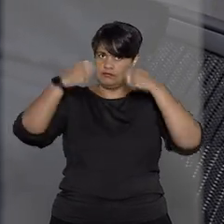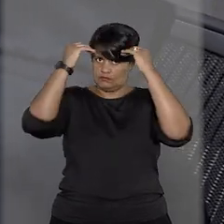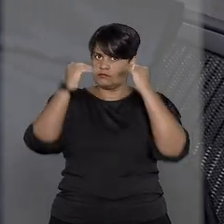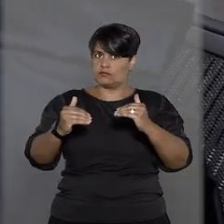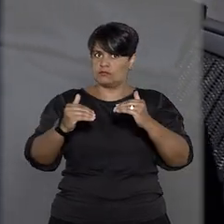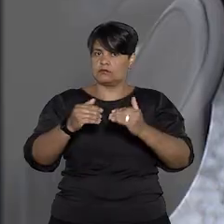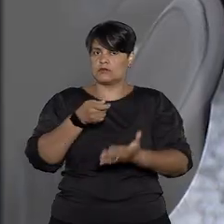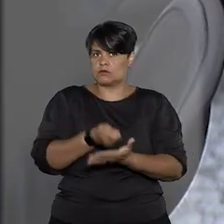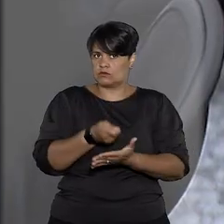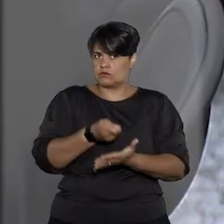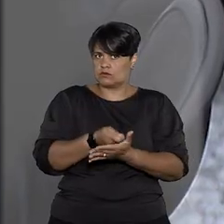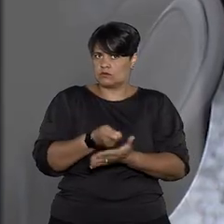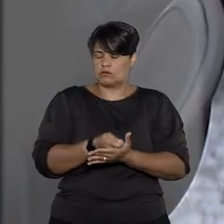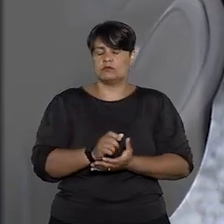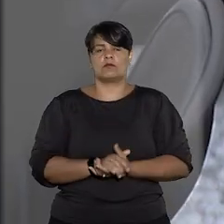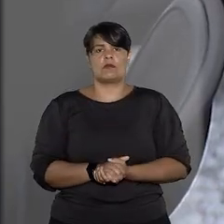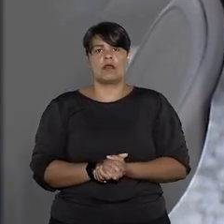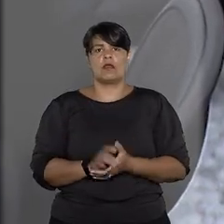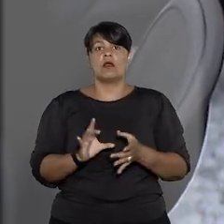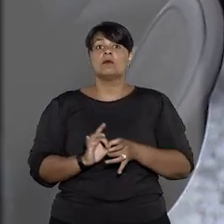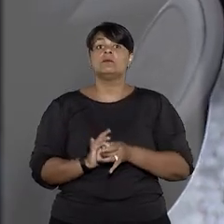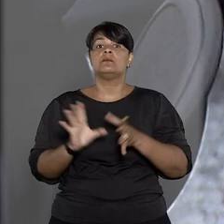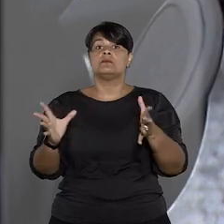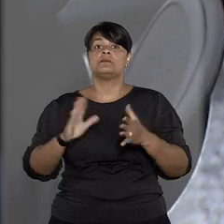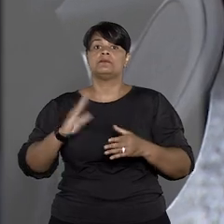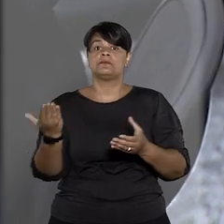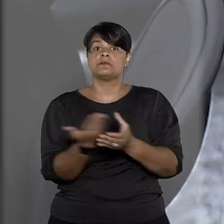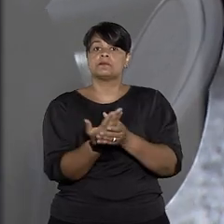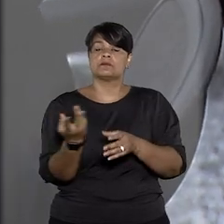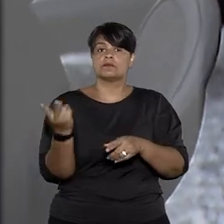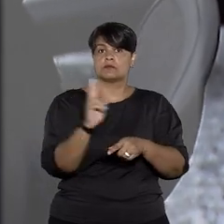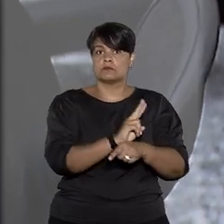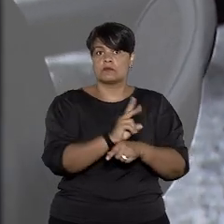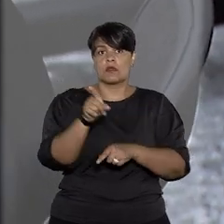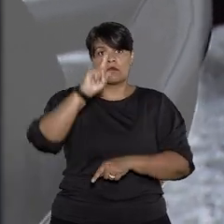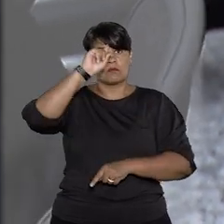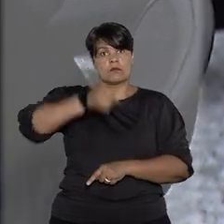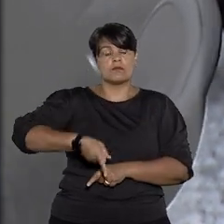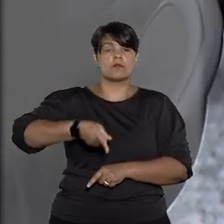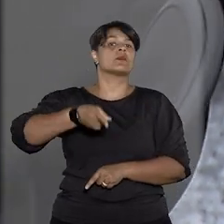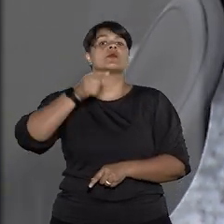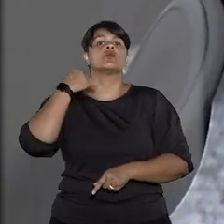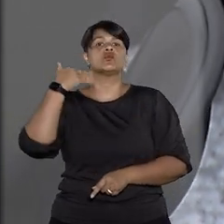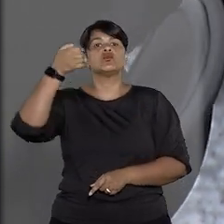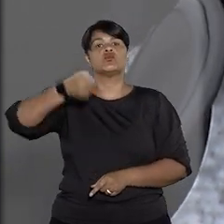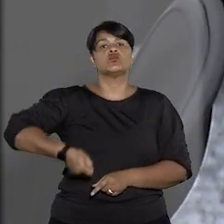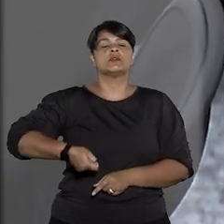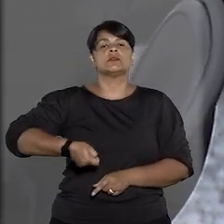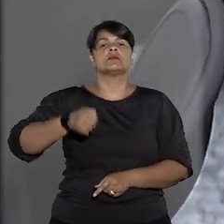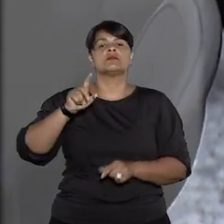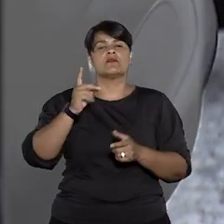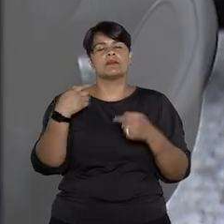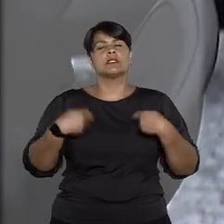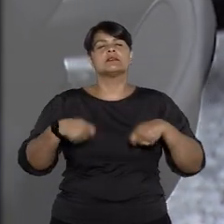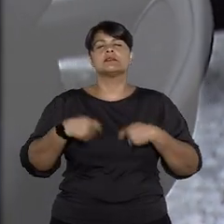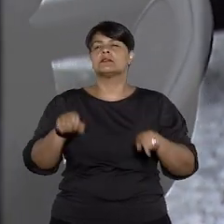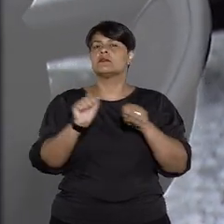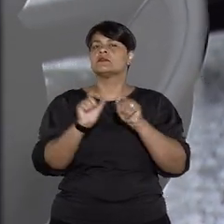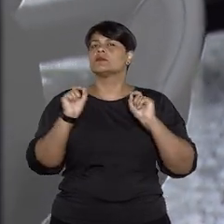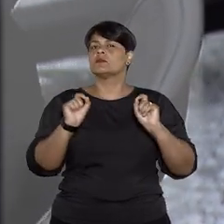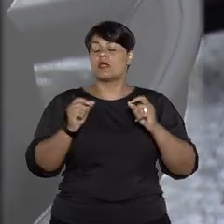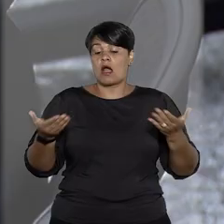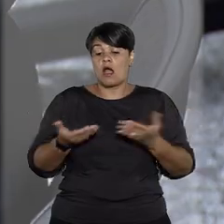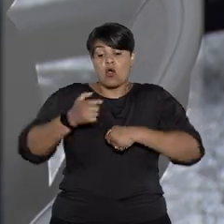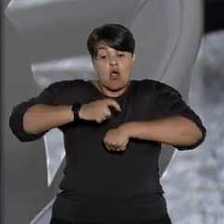a cumpri-las. Ao conceder a liminar, o ministro determinou ao juízo de execuções penais competente que promova o